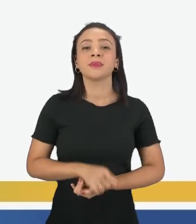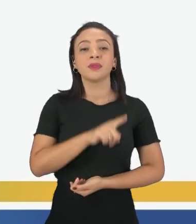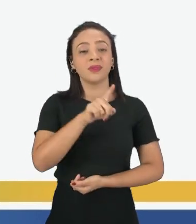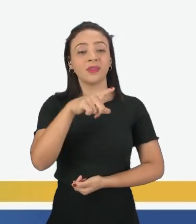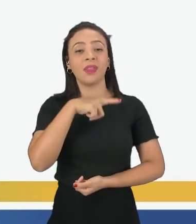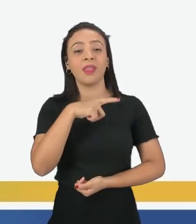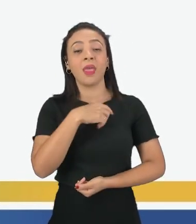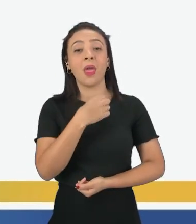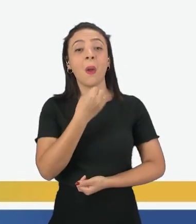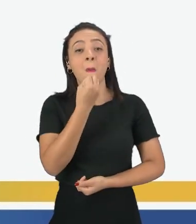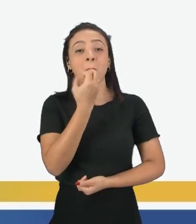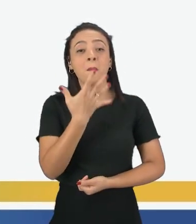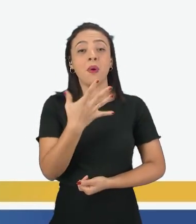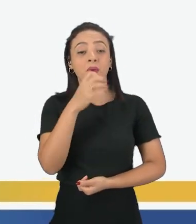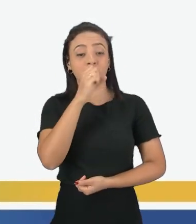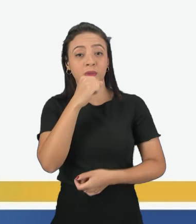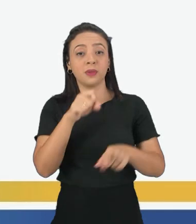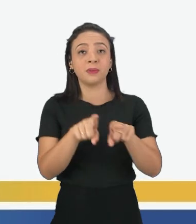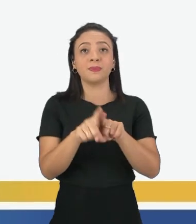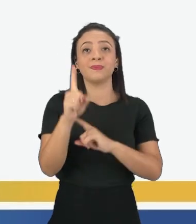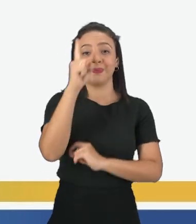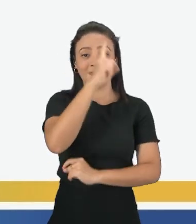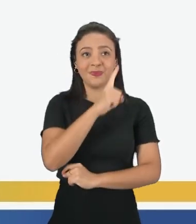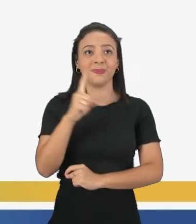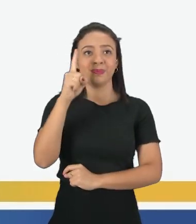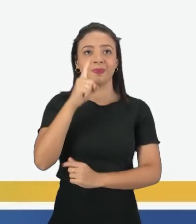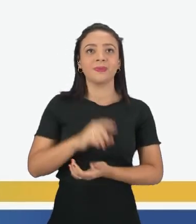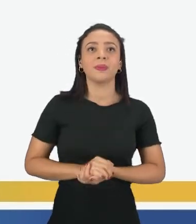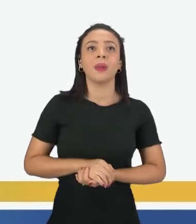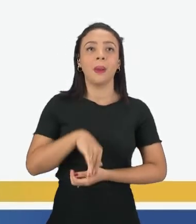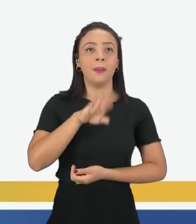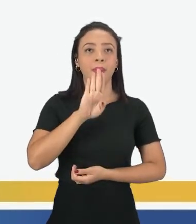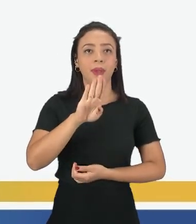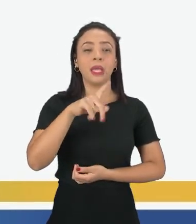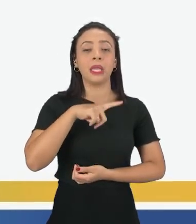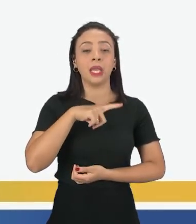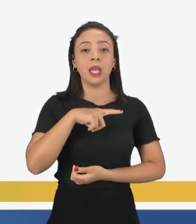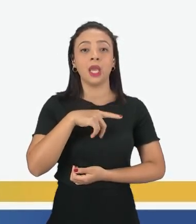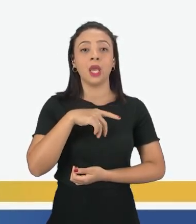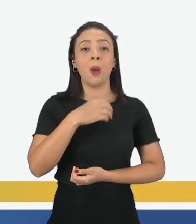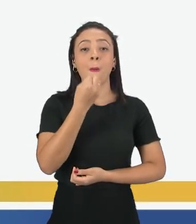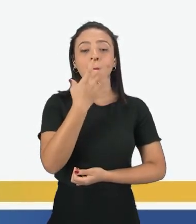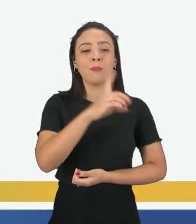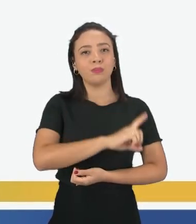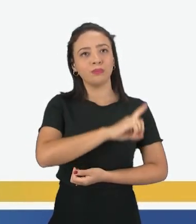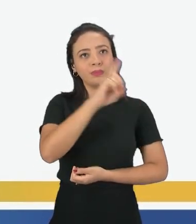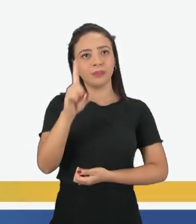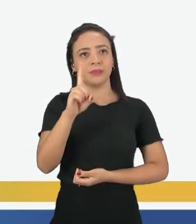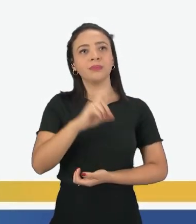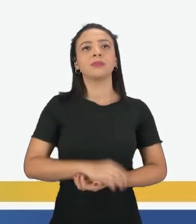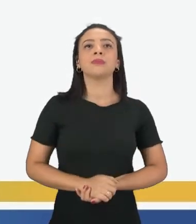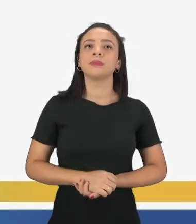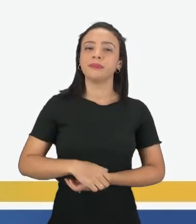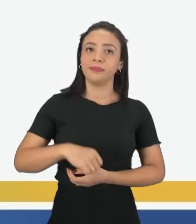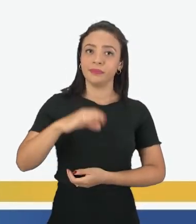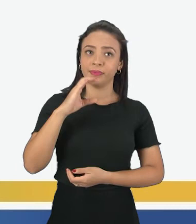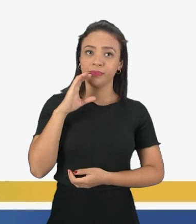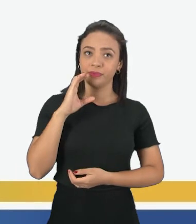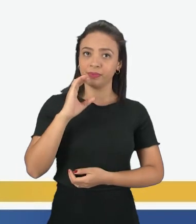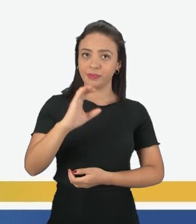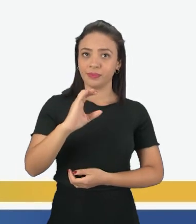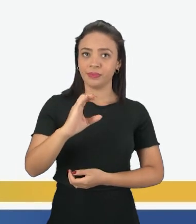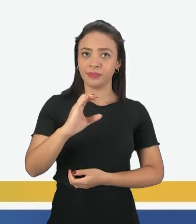Tenha um bom fim de semana. Letra B. Have a nice day. Tenha um bom dia. See you